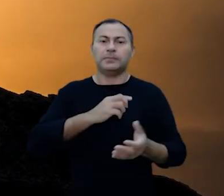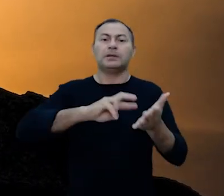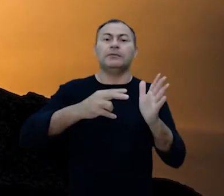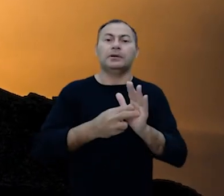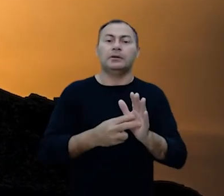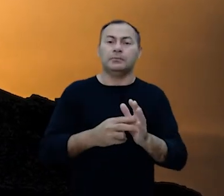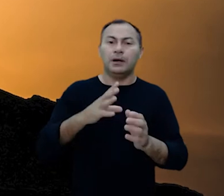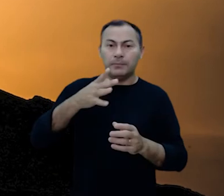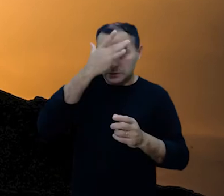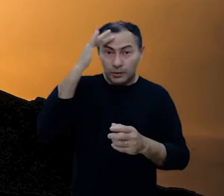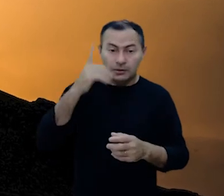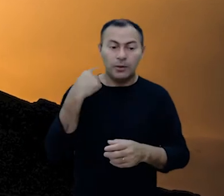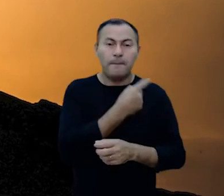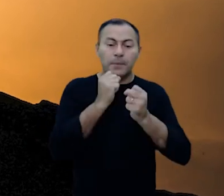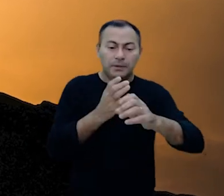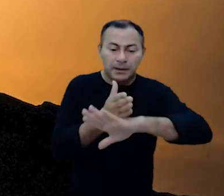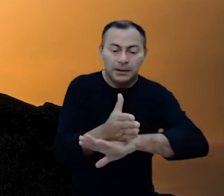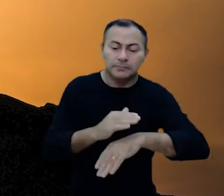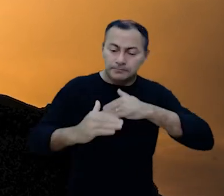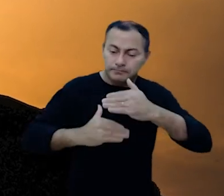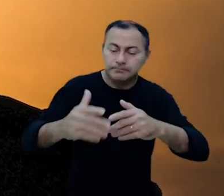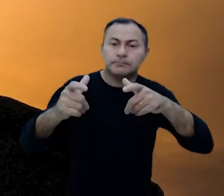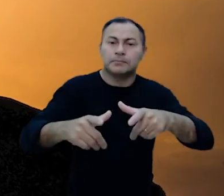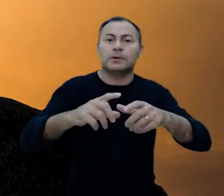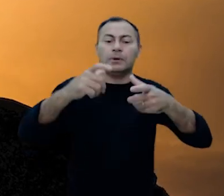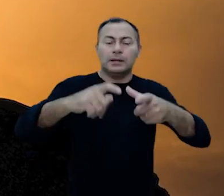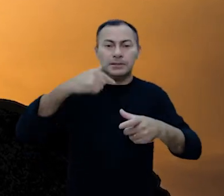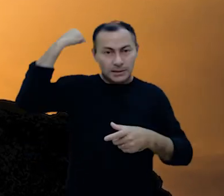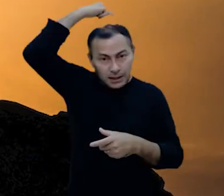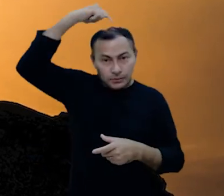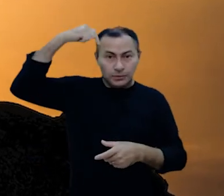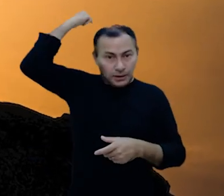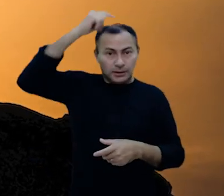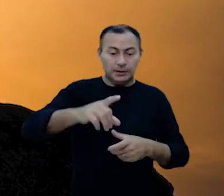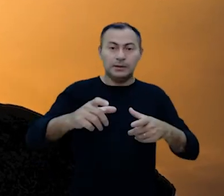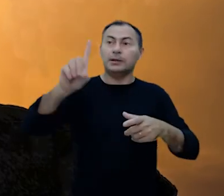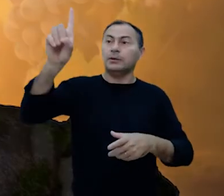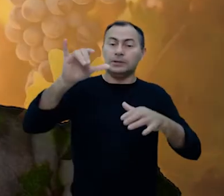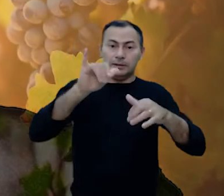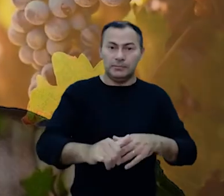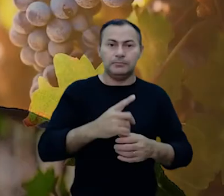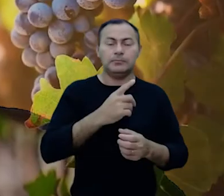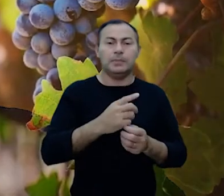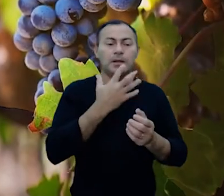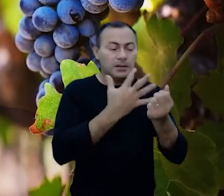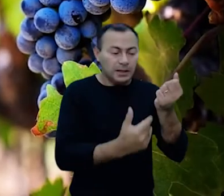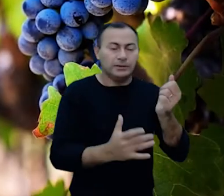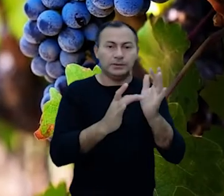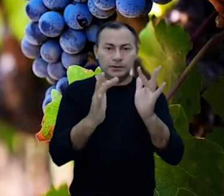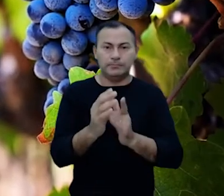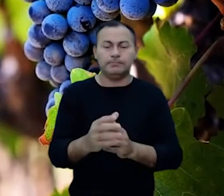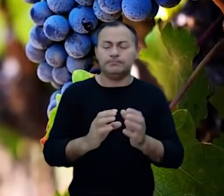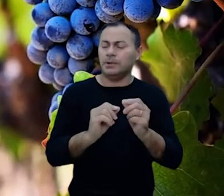pecados. Isto significa, prezado ouvinte, que agora nós podemos entrar e andar no lugar santo dos santos onde Deus está. pelo sangue